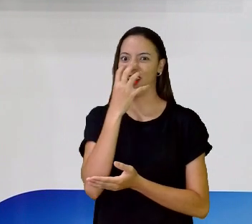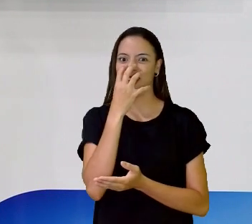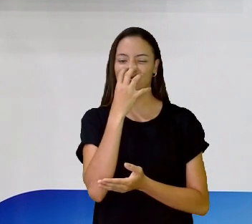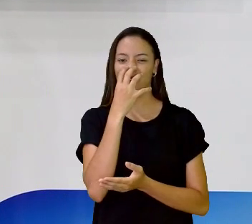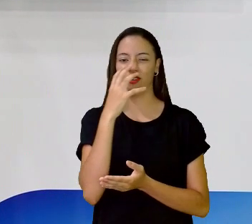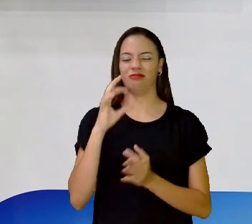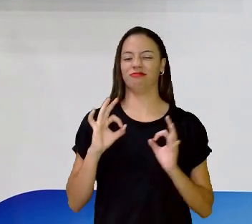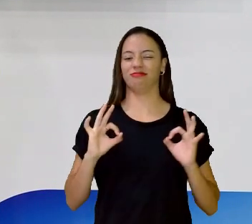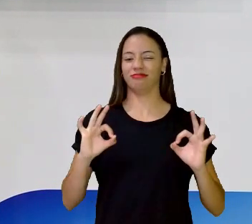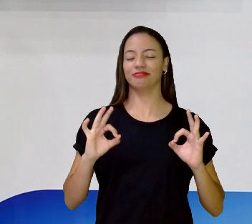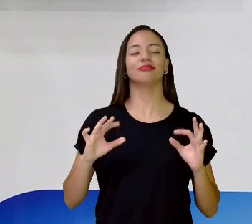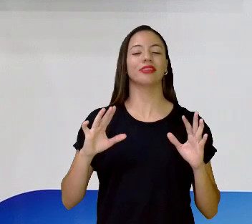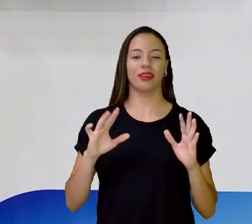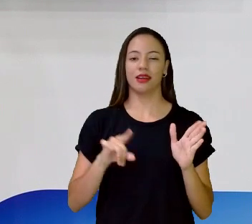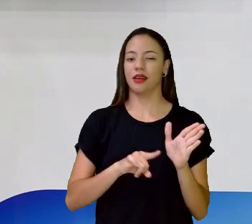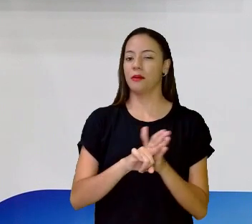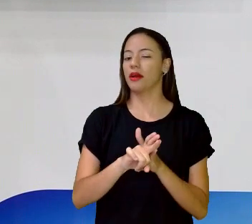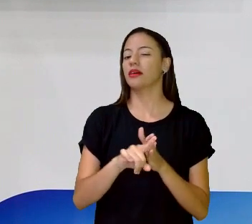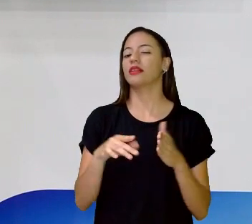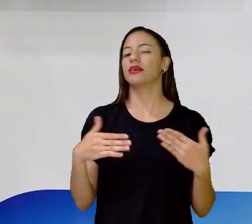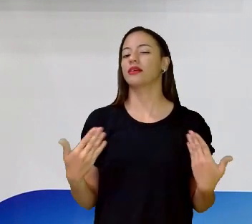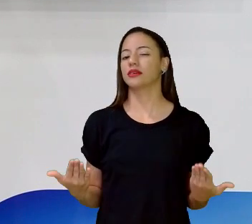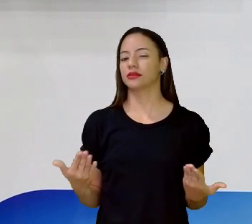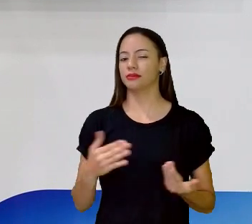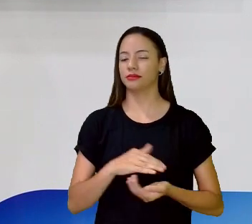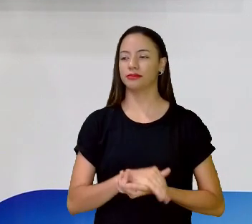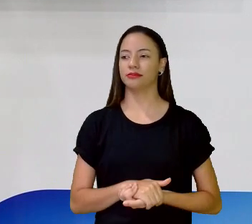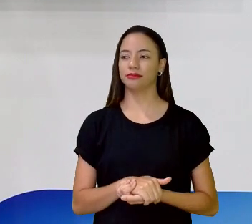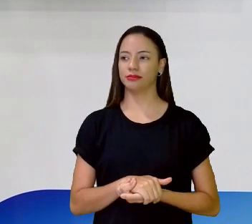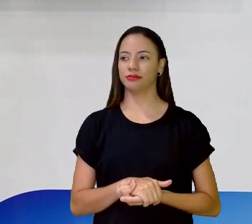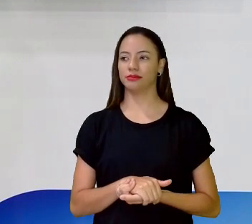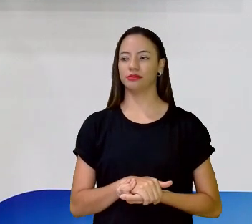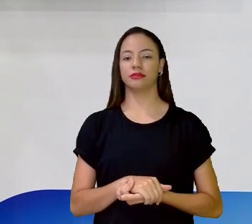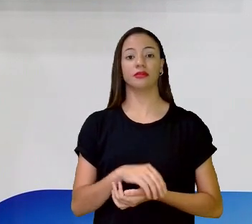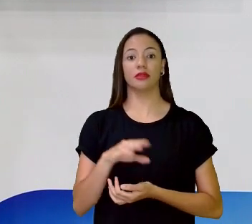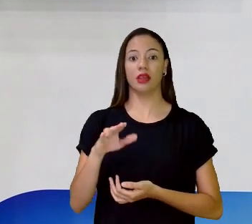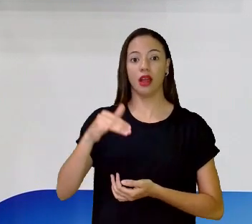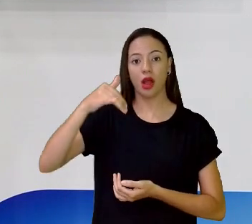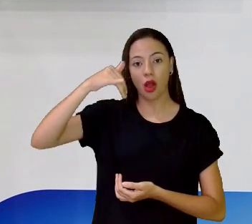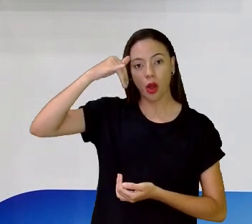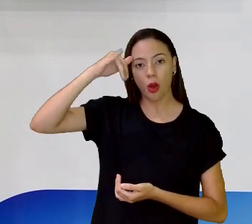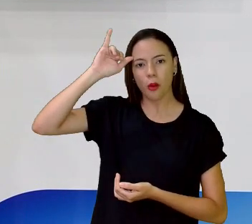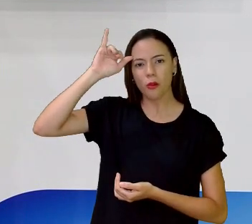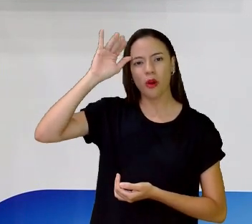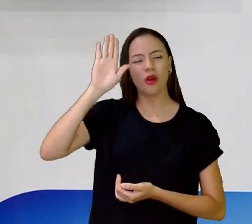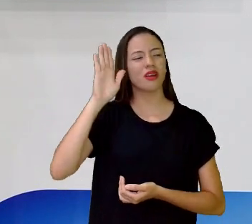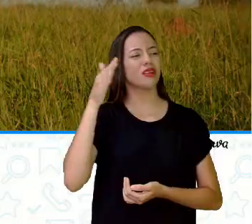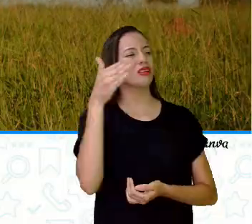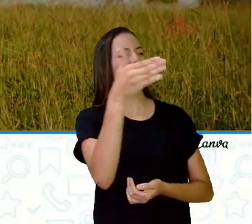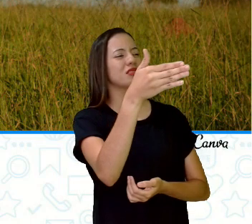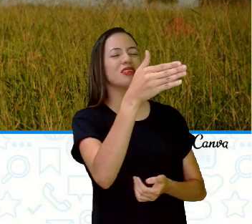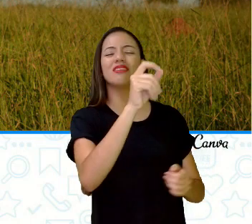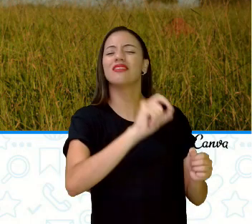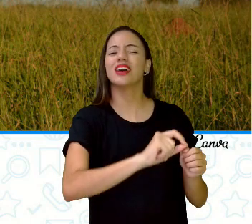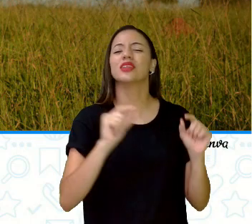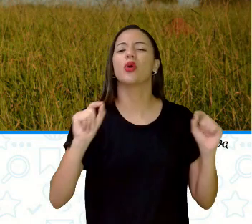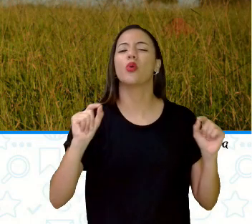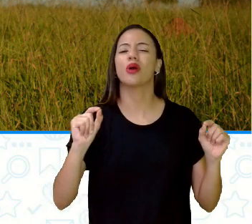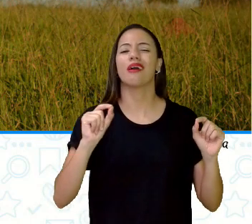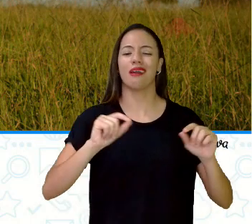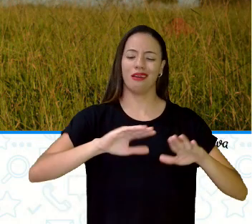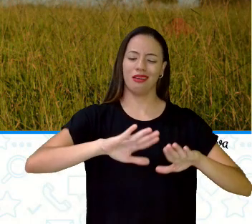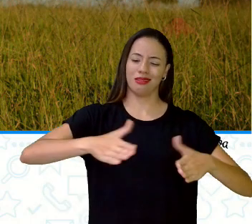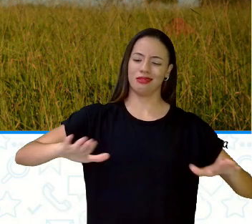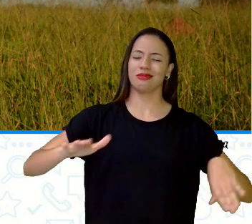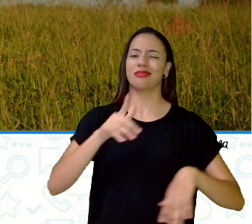Então, vou começar aqui a pergunta. Pergunta, o que o boi foi fazer na água? Será que